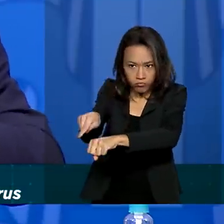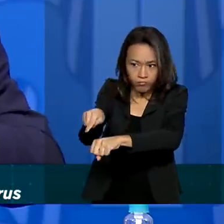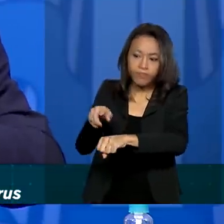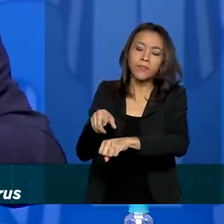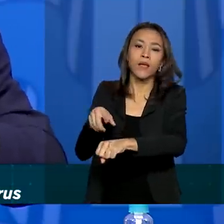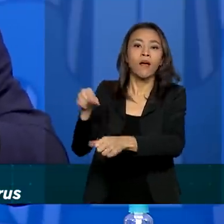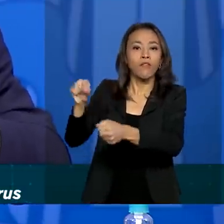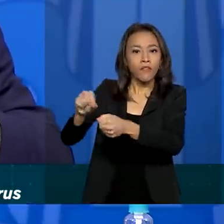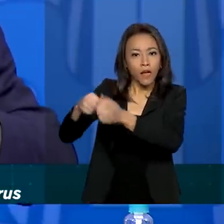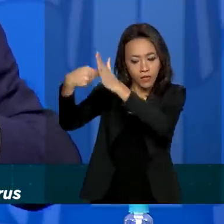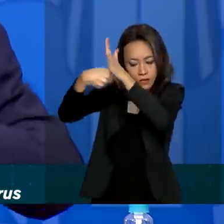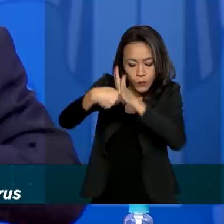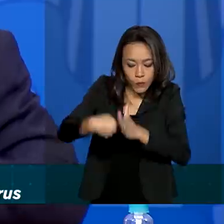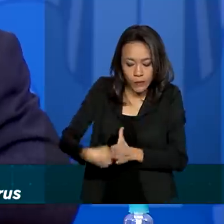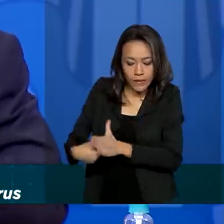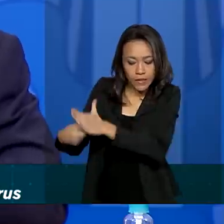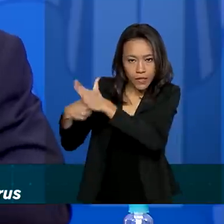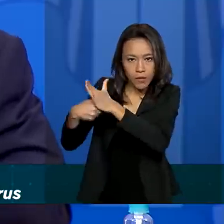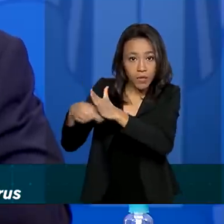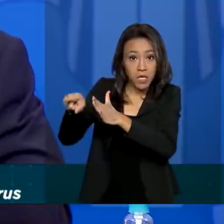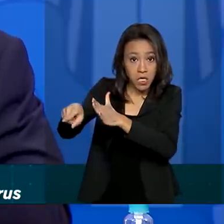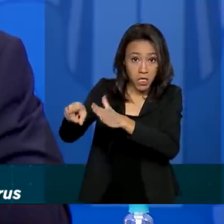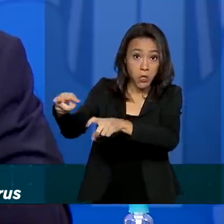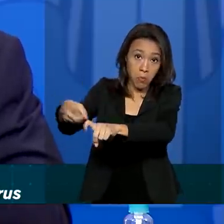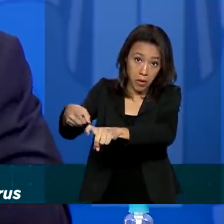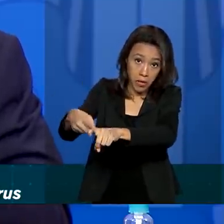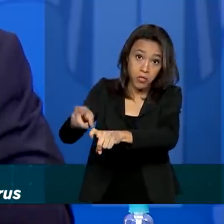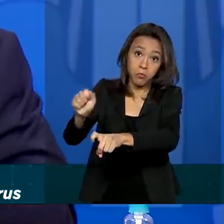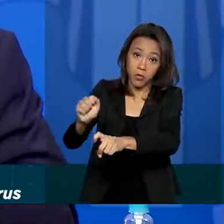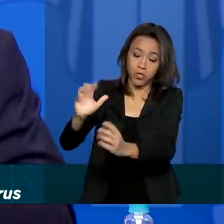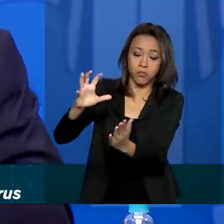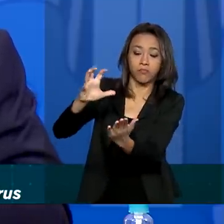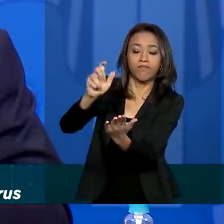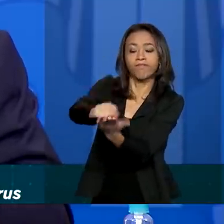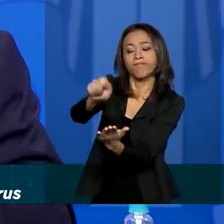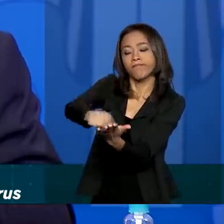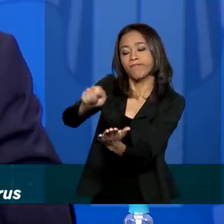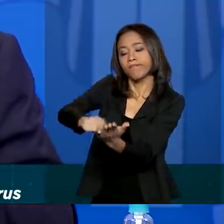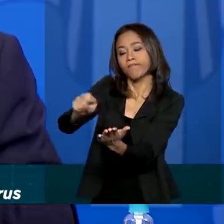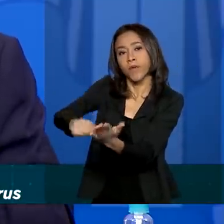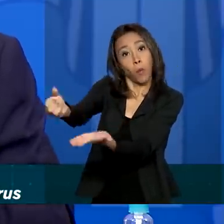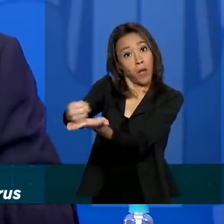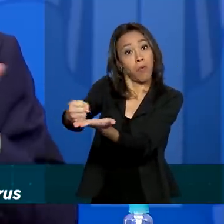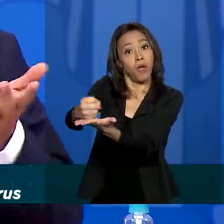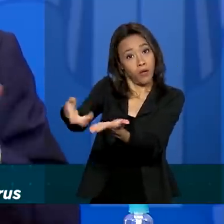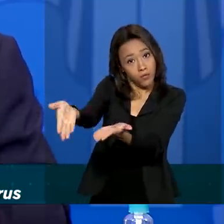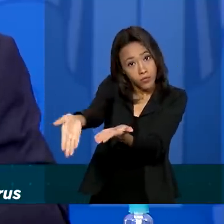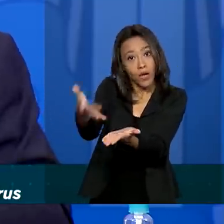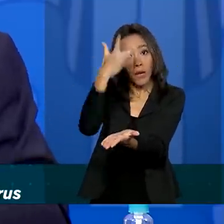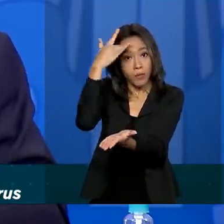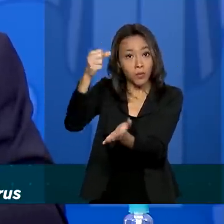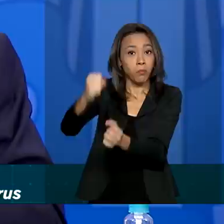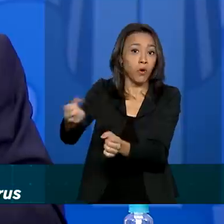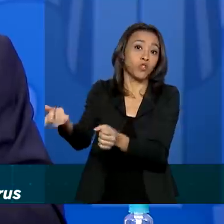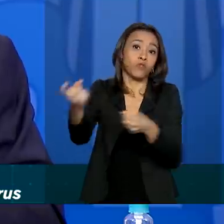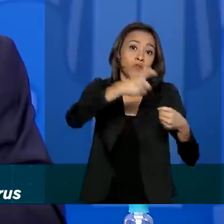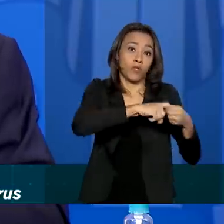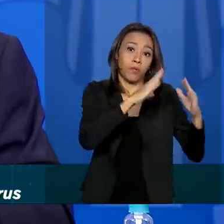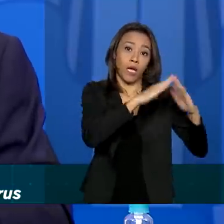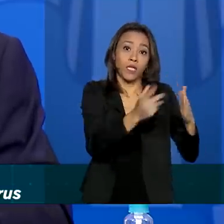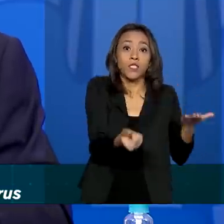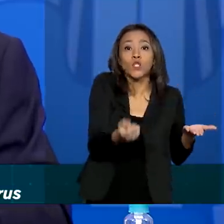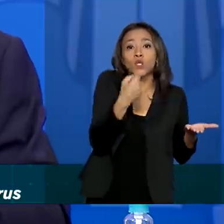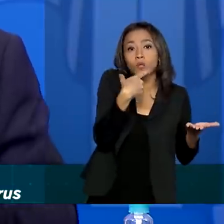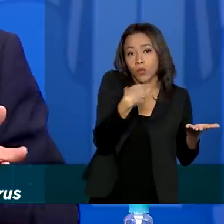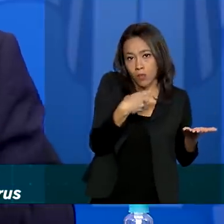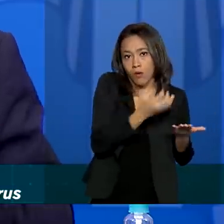faça o exame e ali o médico pode prescrever um medicamento, que a pessoa pode ir para casa e tomar aquele medicamento,